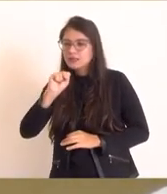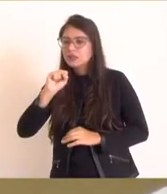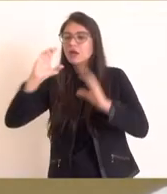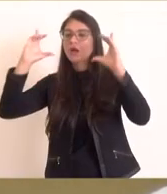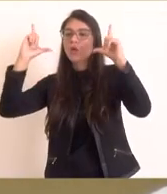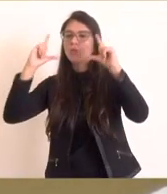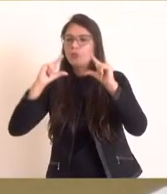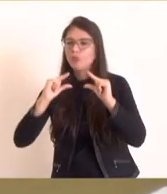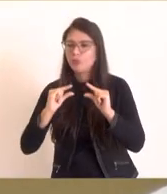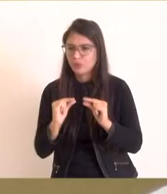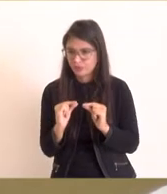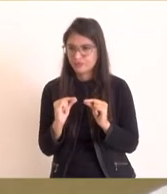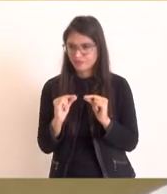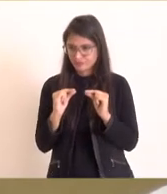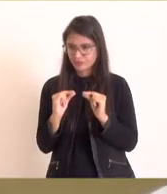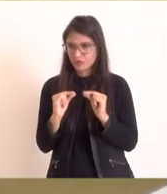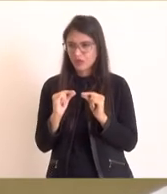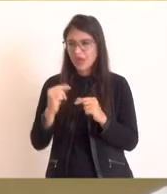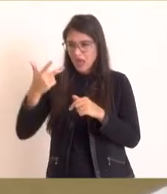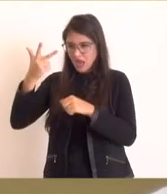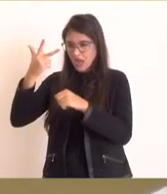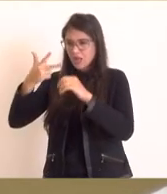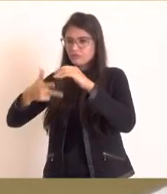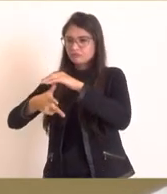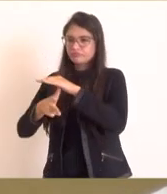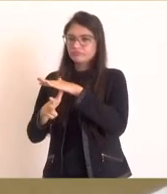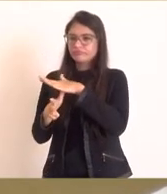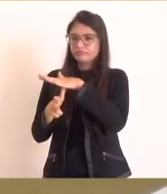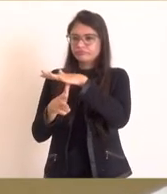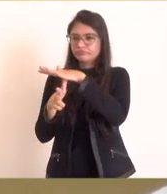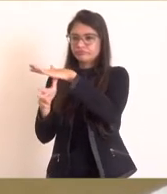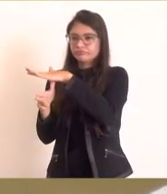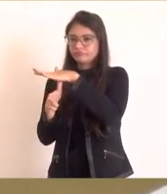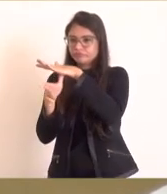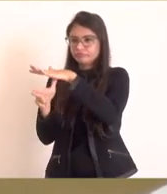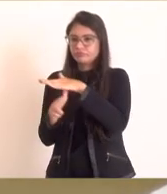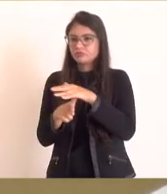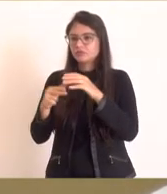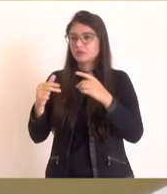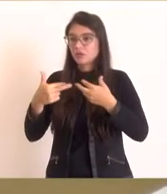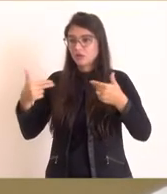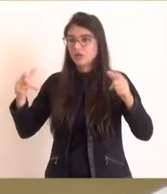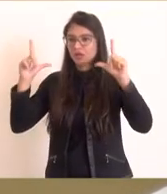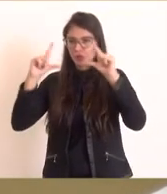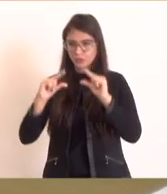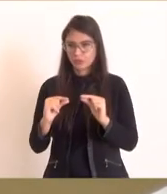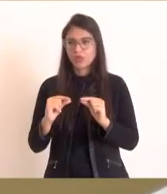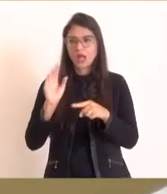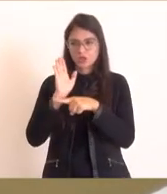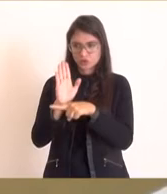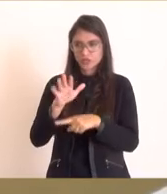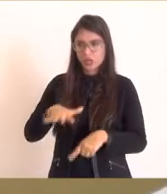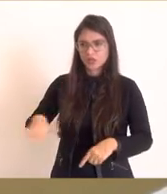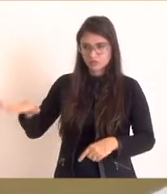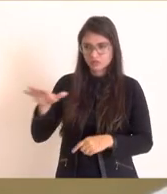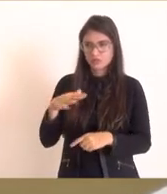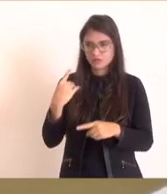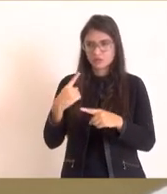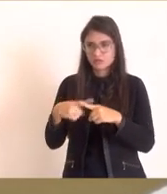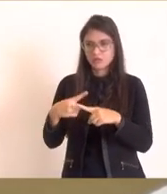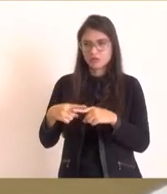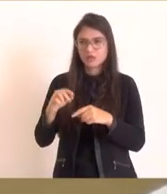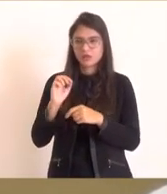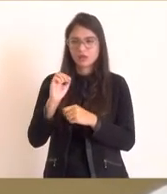helicópteros, para ver se a gente consegue dar uma ajuda aqui na região por conta do apoio ao